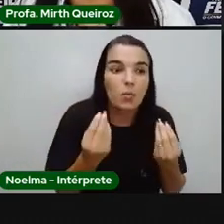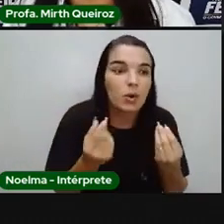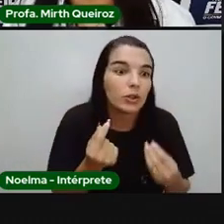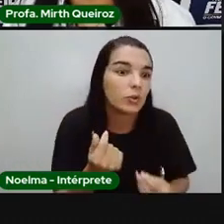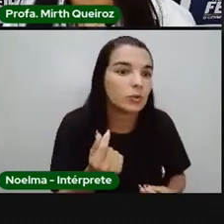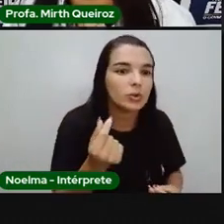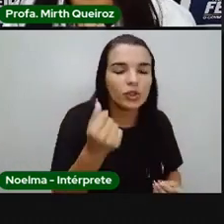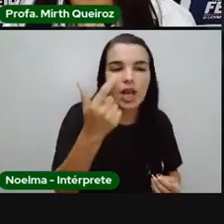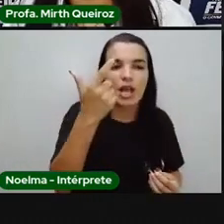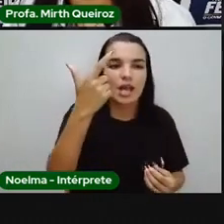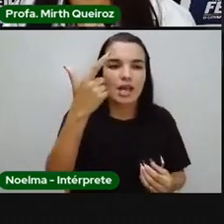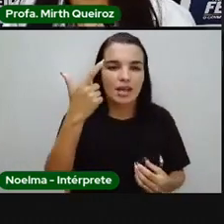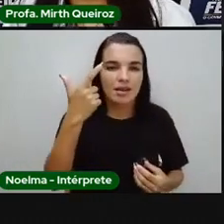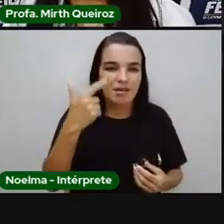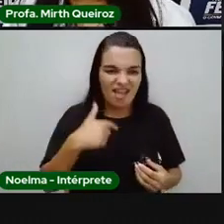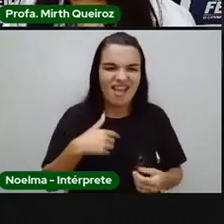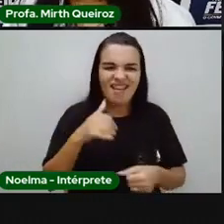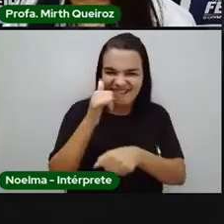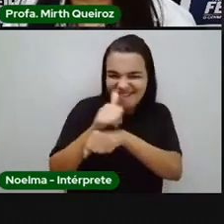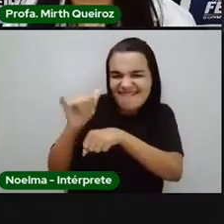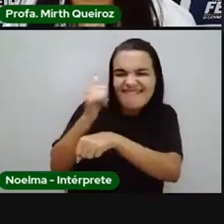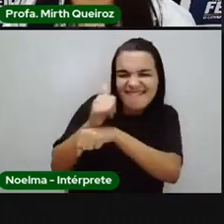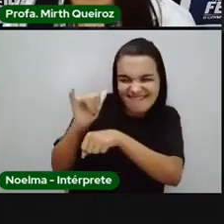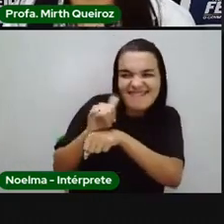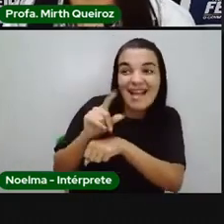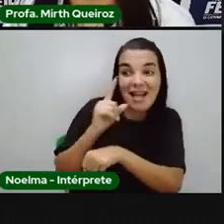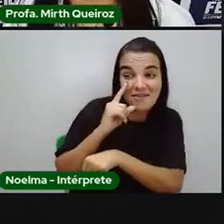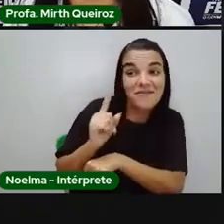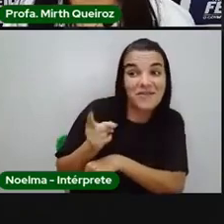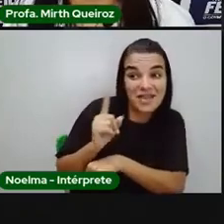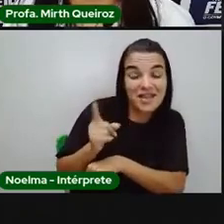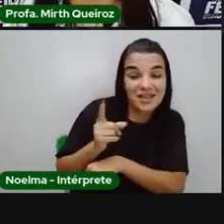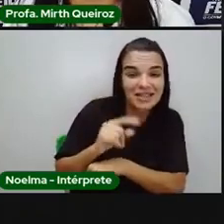de perua. Eu te engabelei, rapaz.